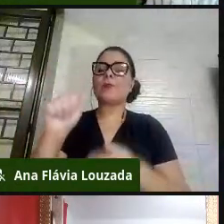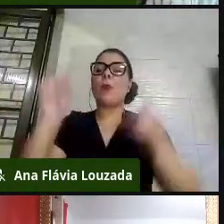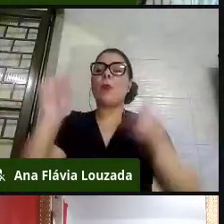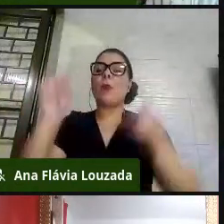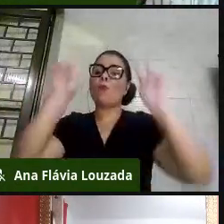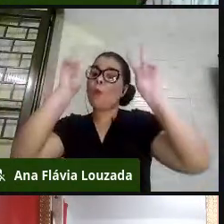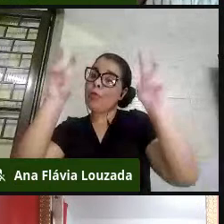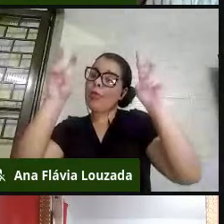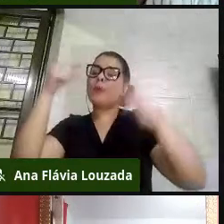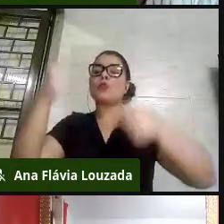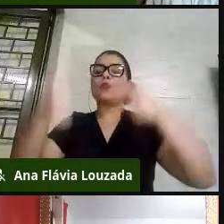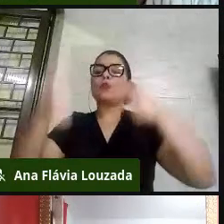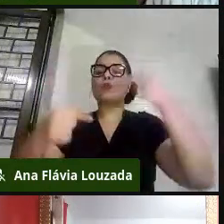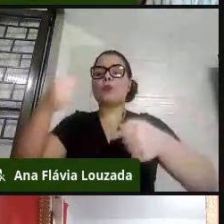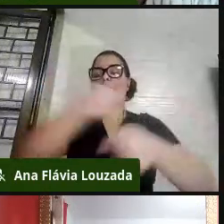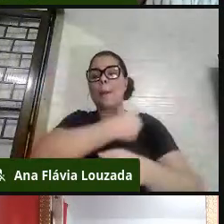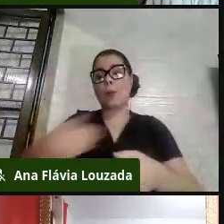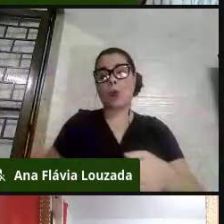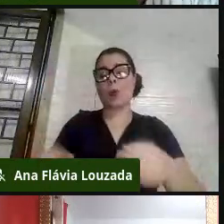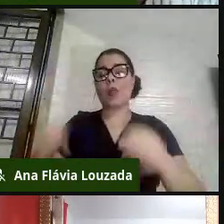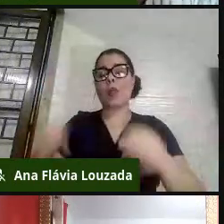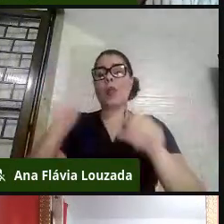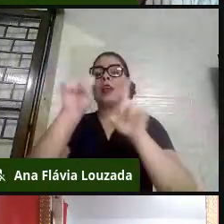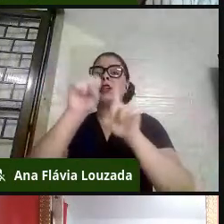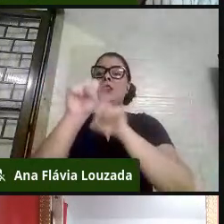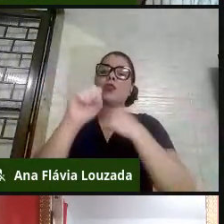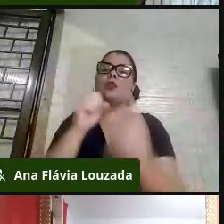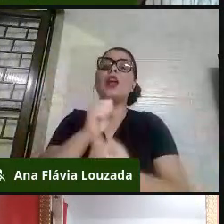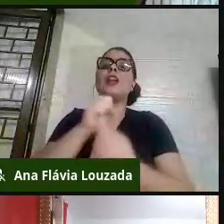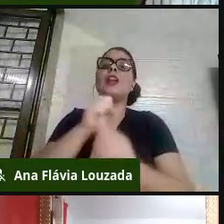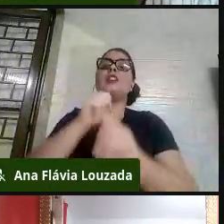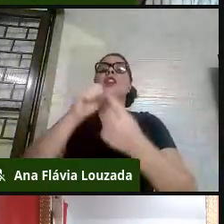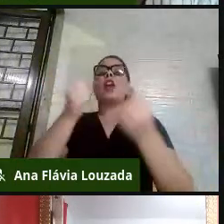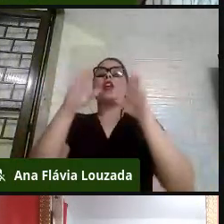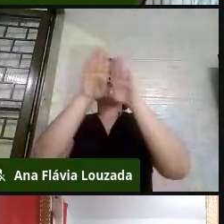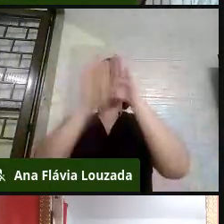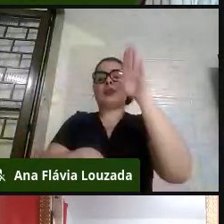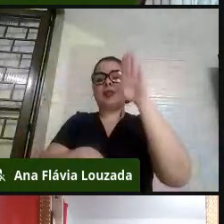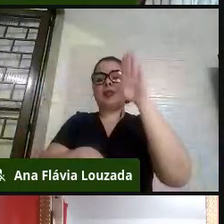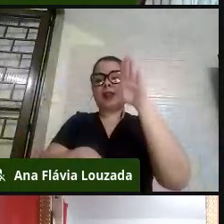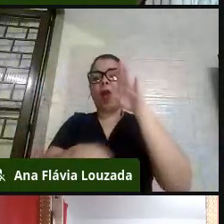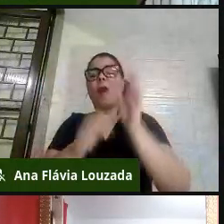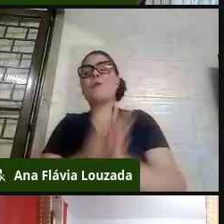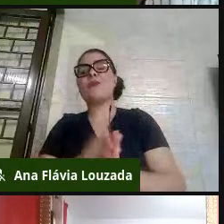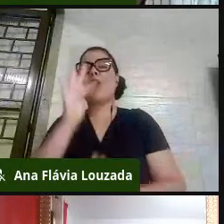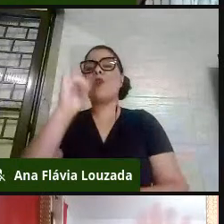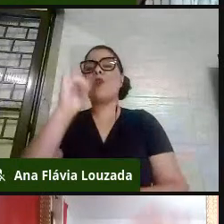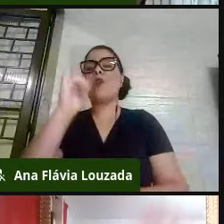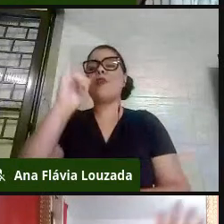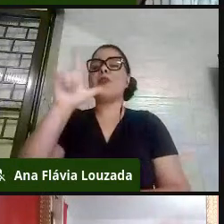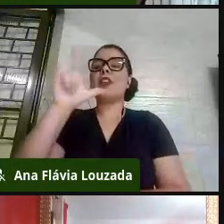desigualdade social. O Felipe vai mediar esse momento. Dá um tchauzinho aí, Felipe.